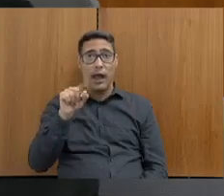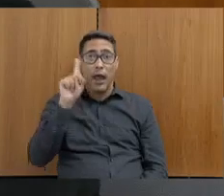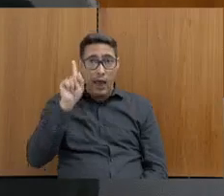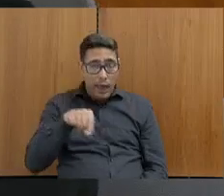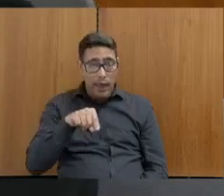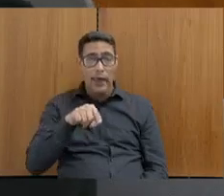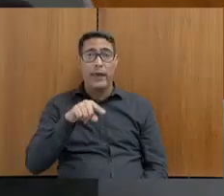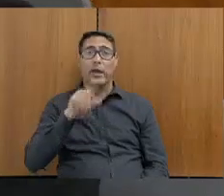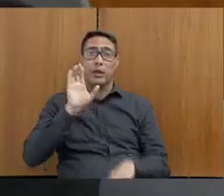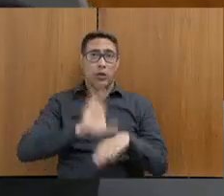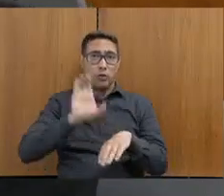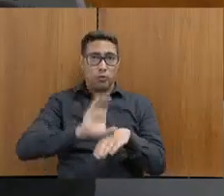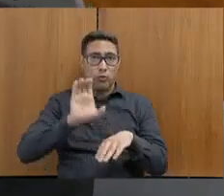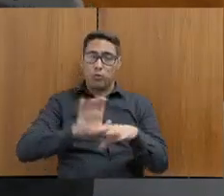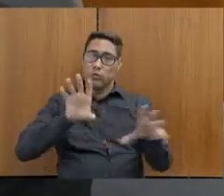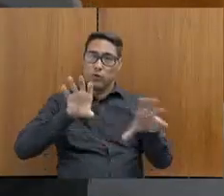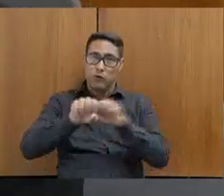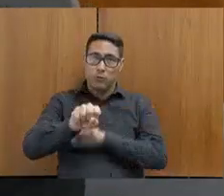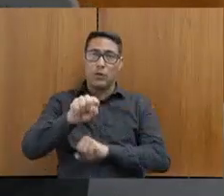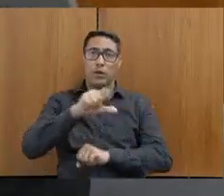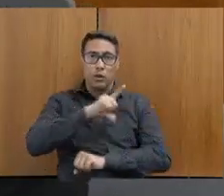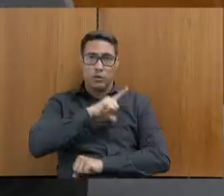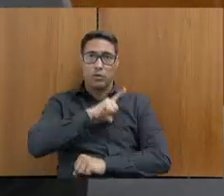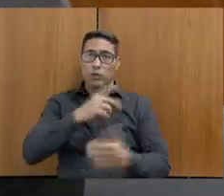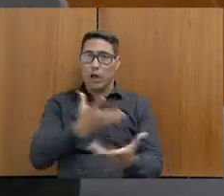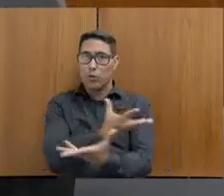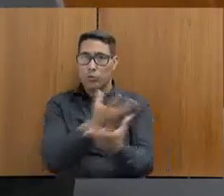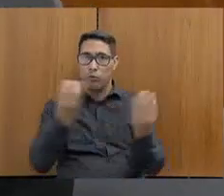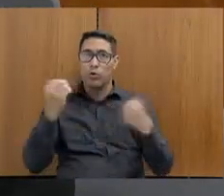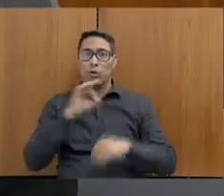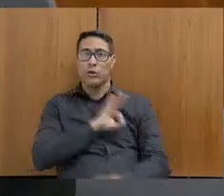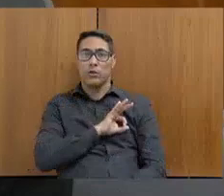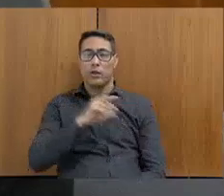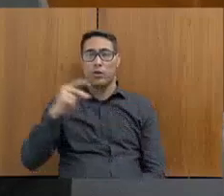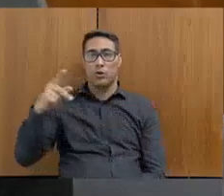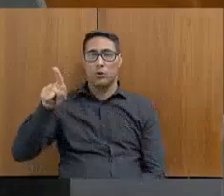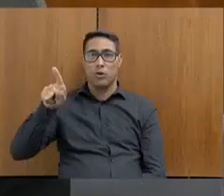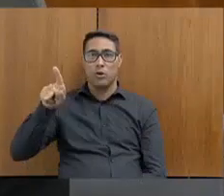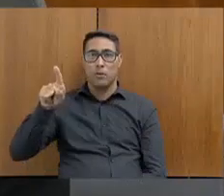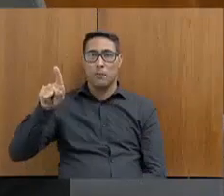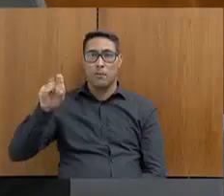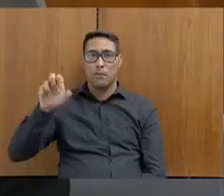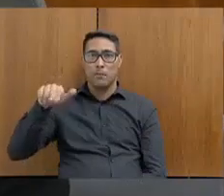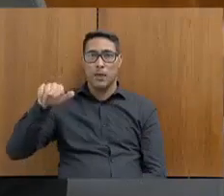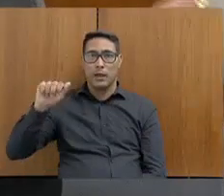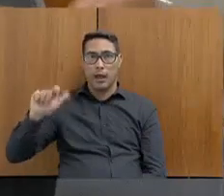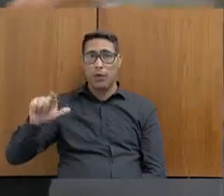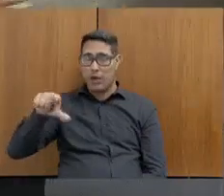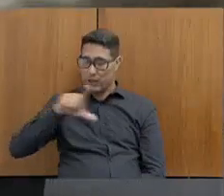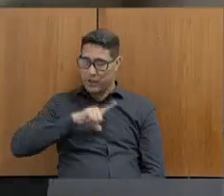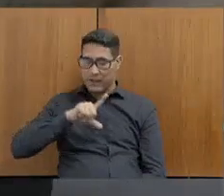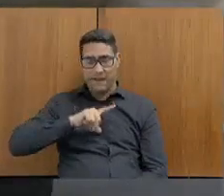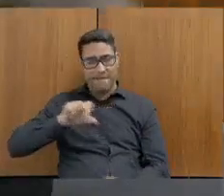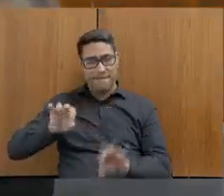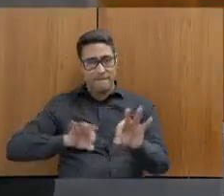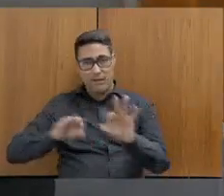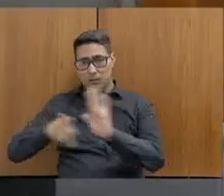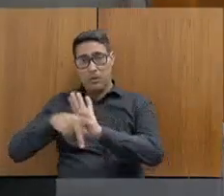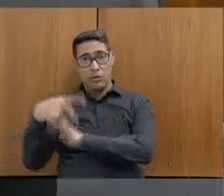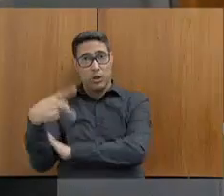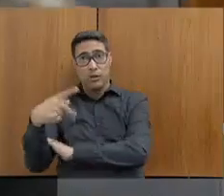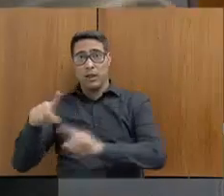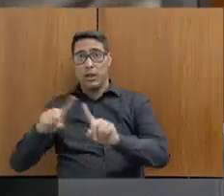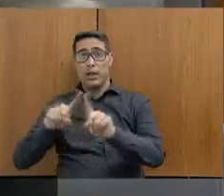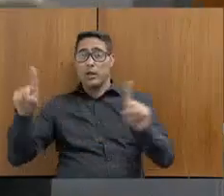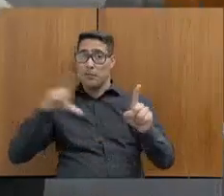no curso de formação tivessem inúmeros policiais penais. Eles têm uma expertise que só o policial penal tem. Mas existe, inclusive, um parecer